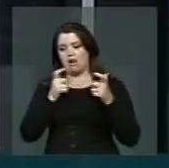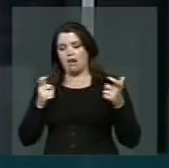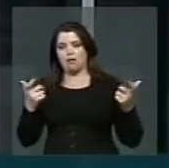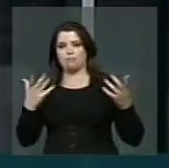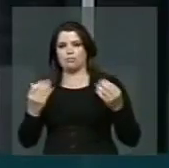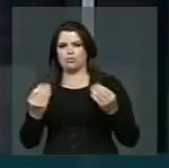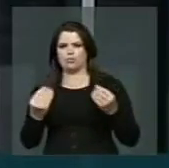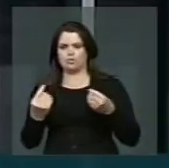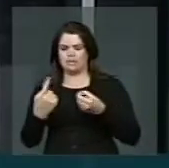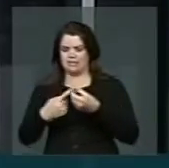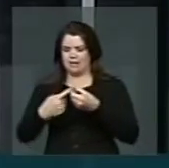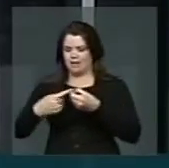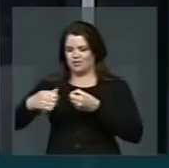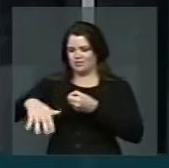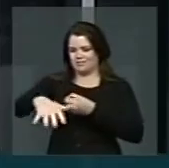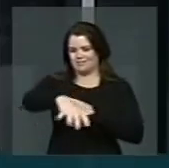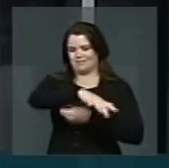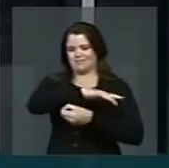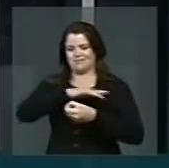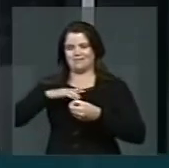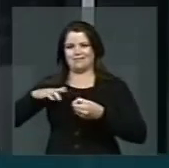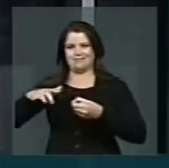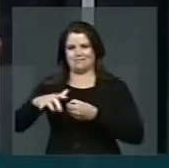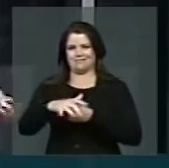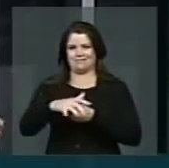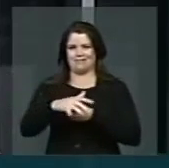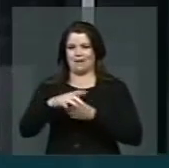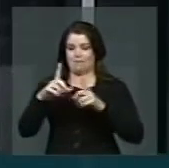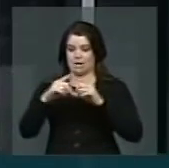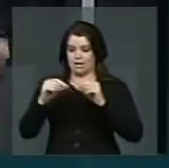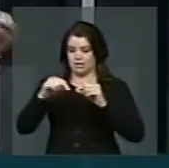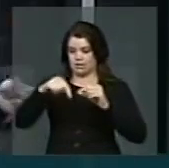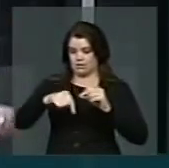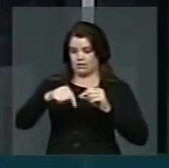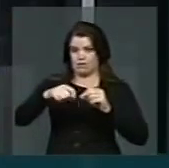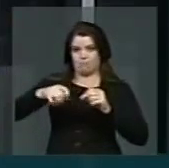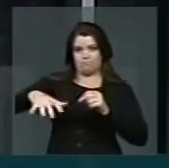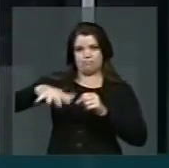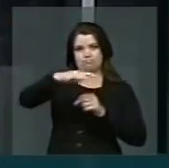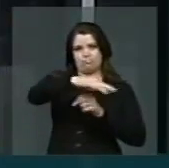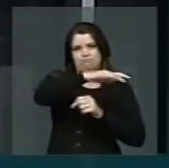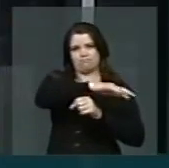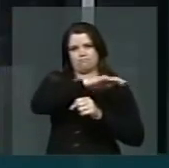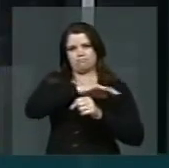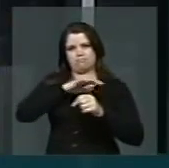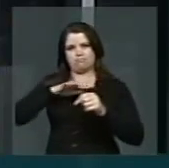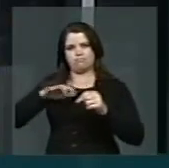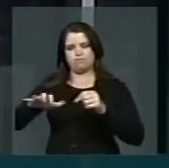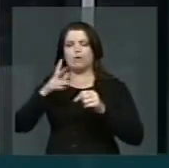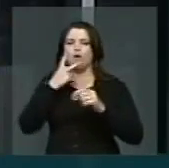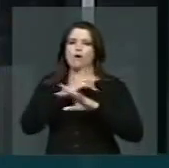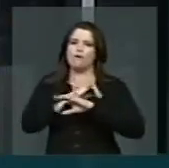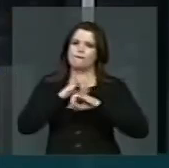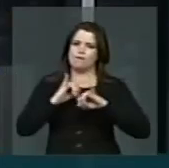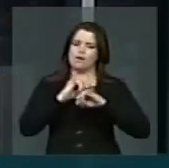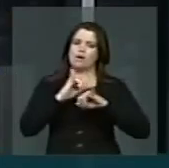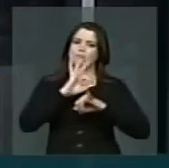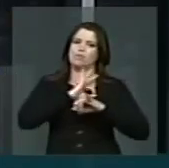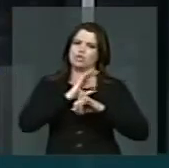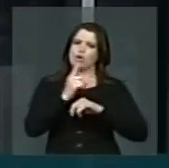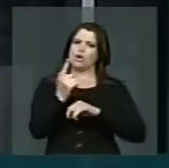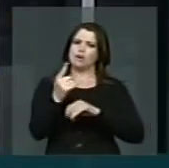esse entorno, eu quero fazer aqui uma menção honrosa, respeitosa, à polícia de Goiás.